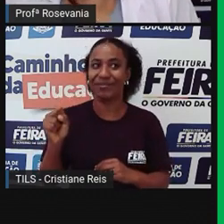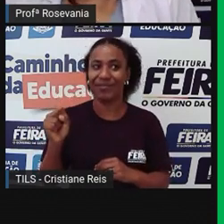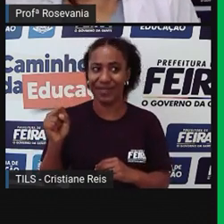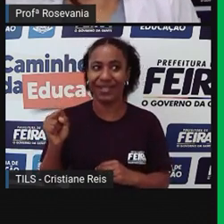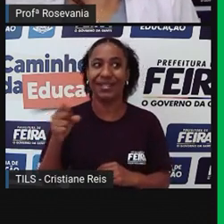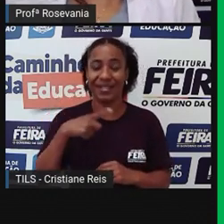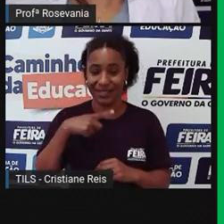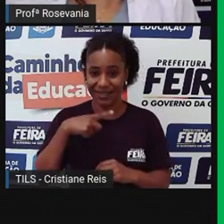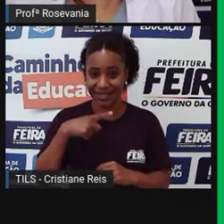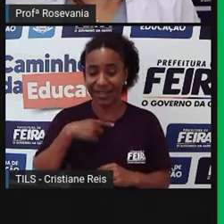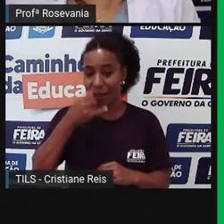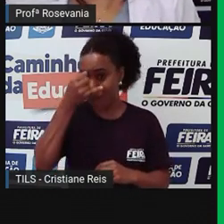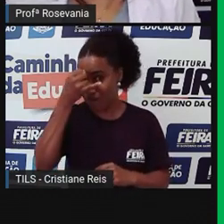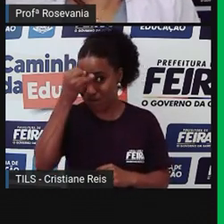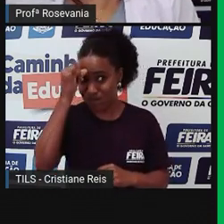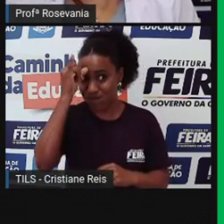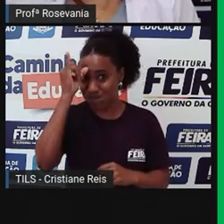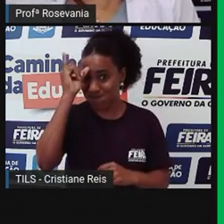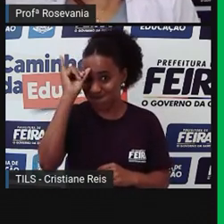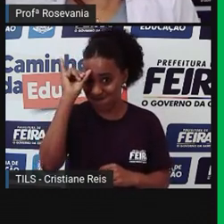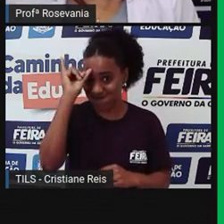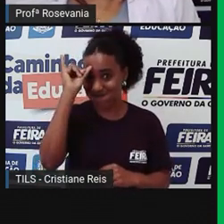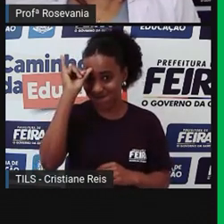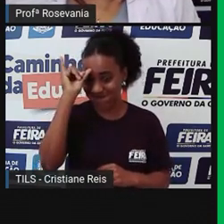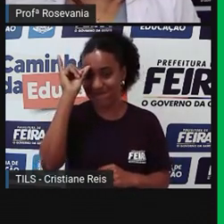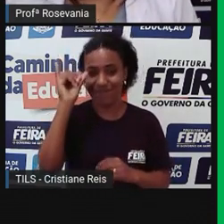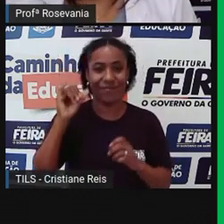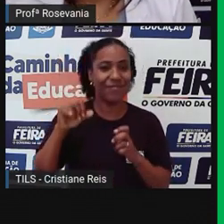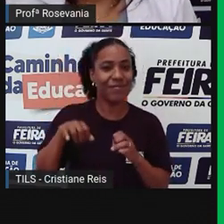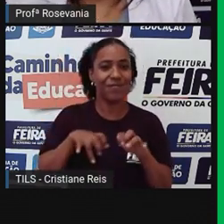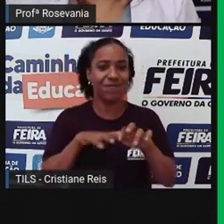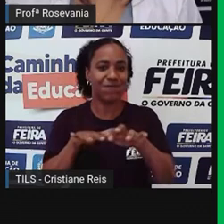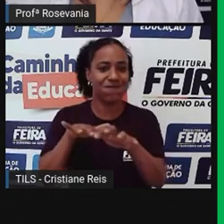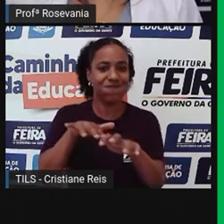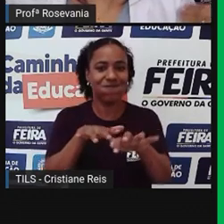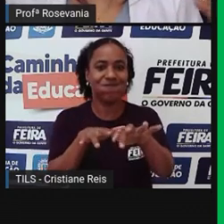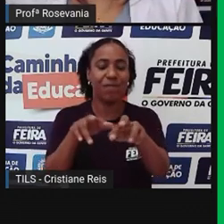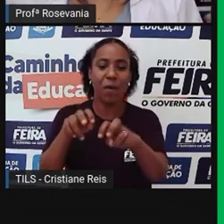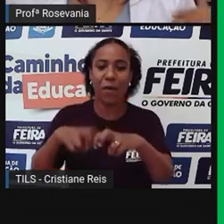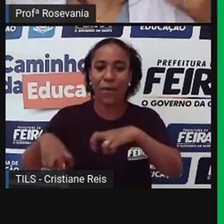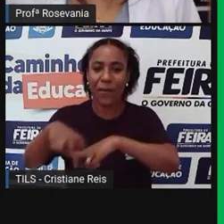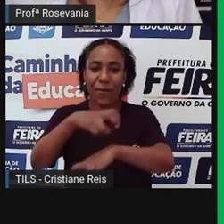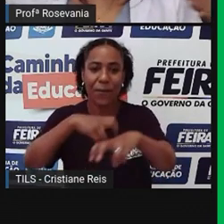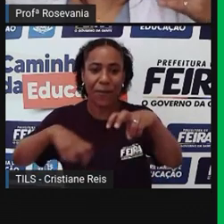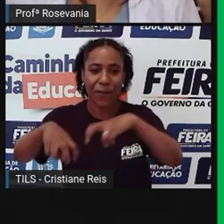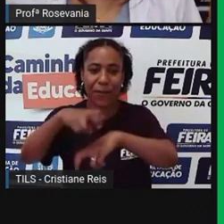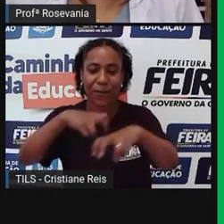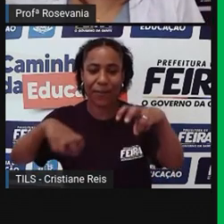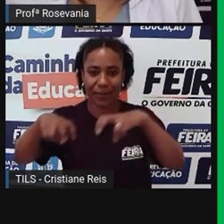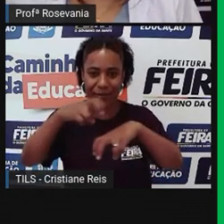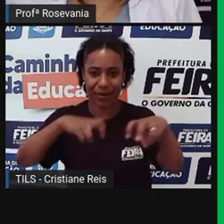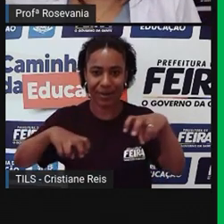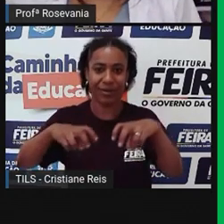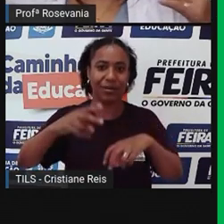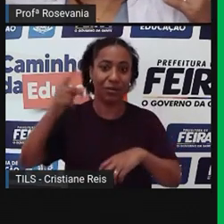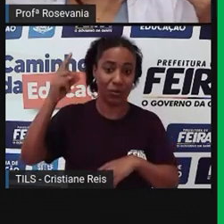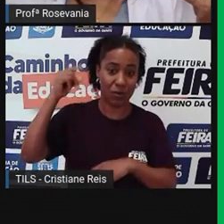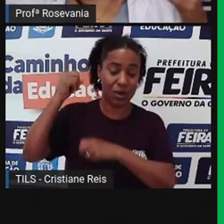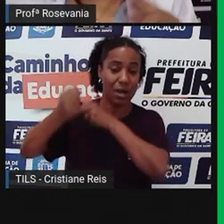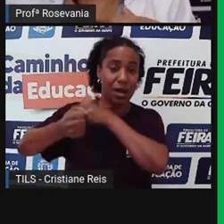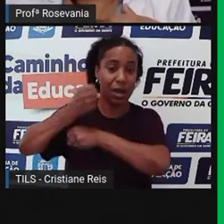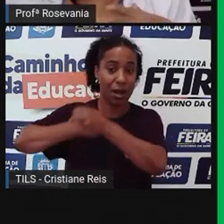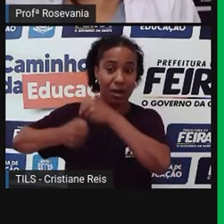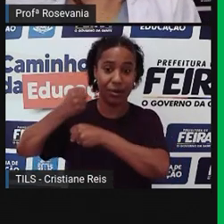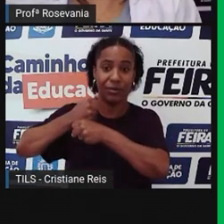pecuária. Então, a pecuária se popularizou em 1550, embora os primeiros gatos fossem vindo pra cá em